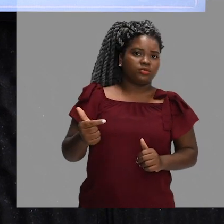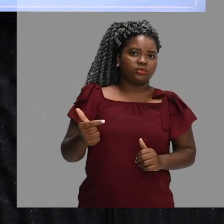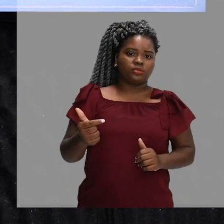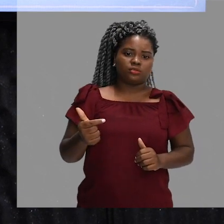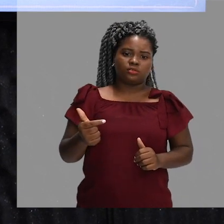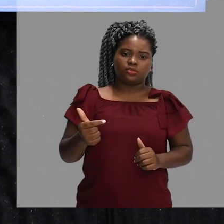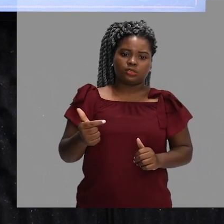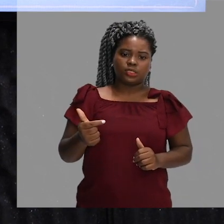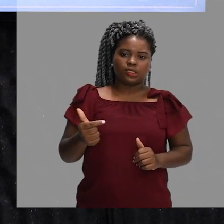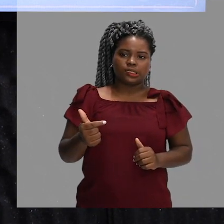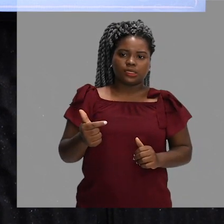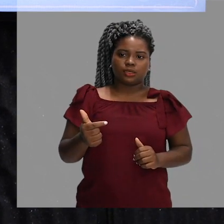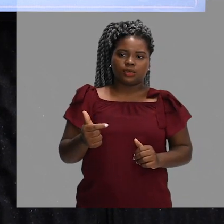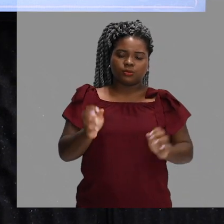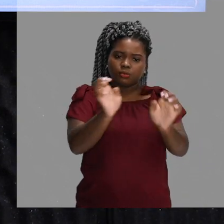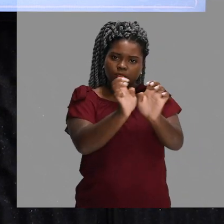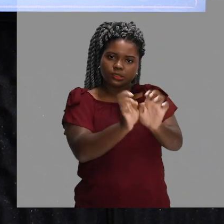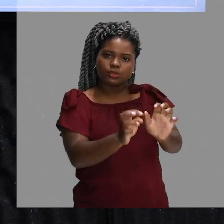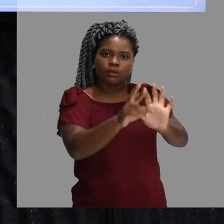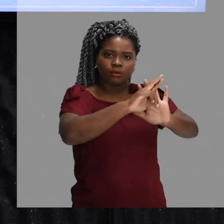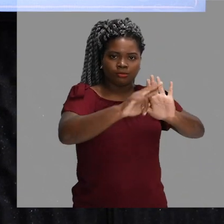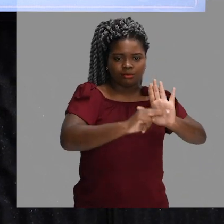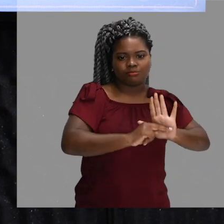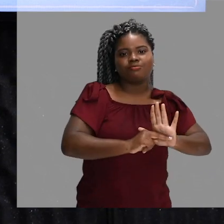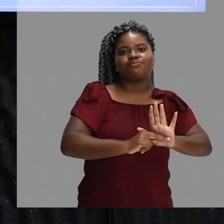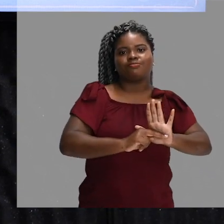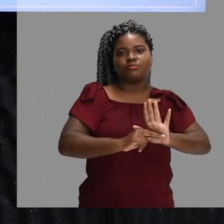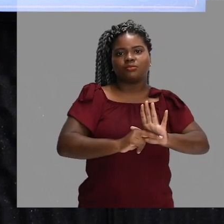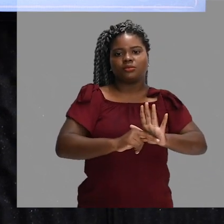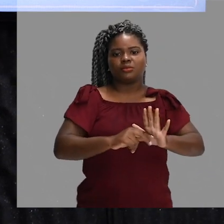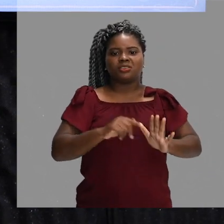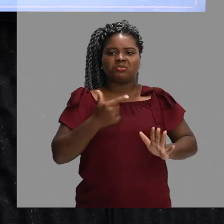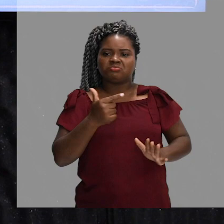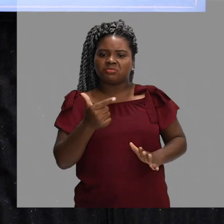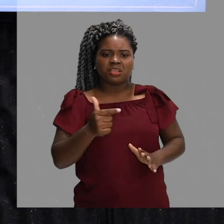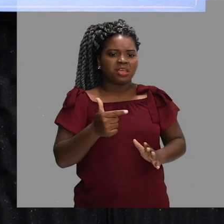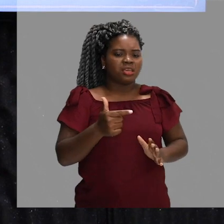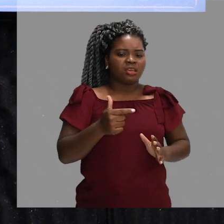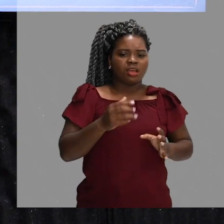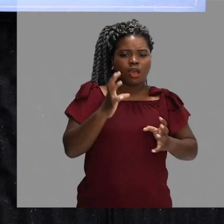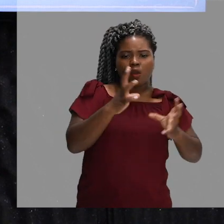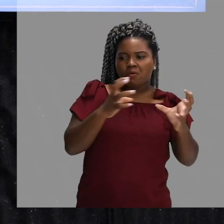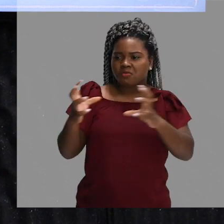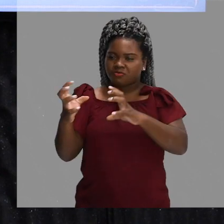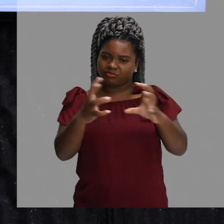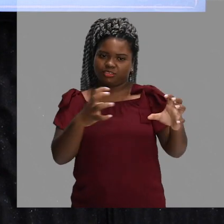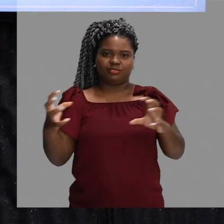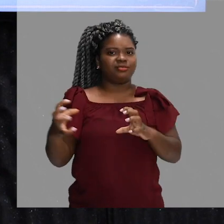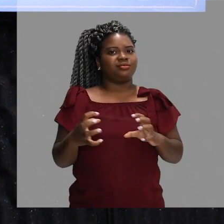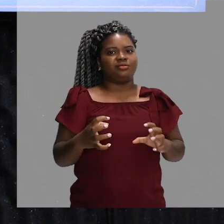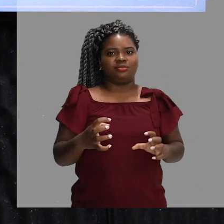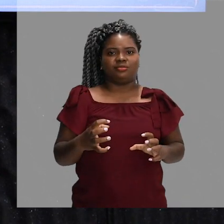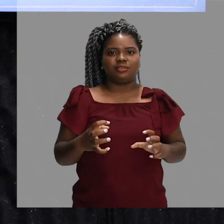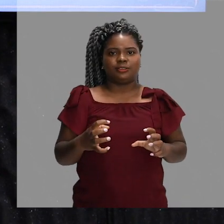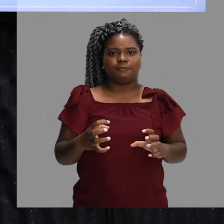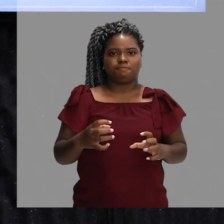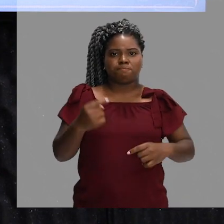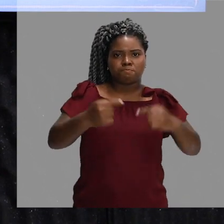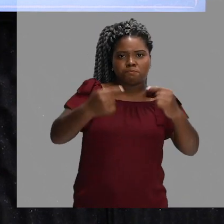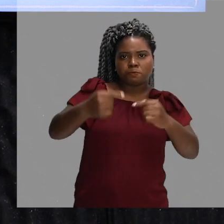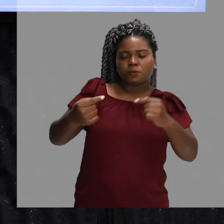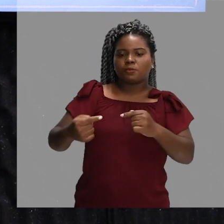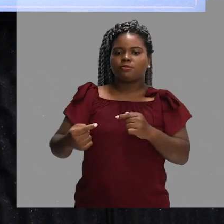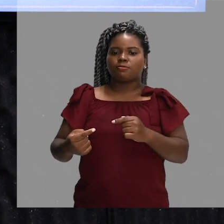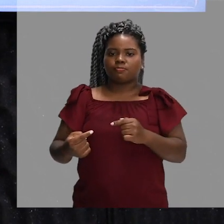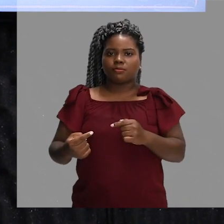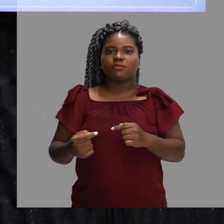Não significa que não pode ter uma confusão no jogo de voleibol. Então, qualquer ação que não seja cortês, que